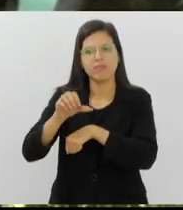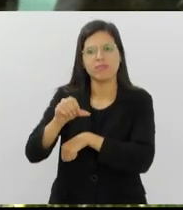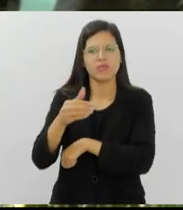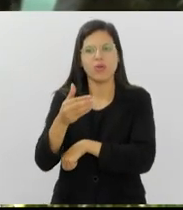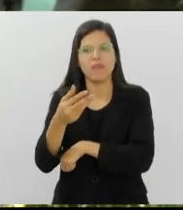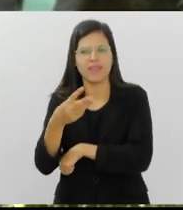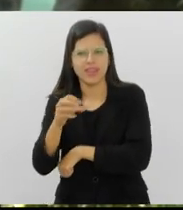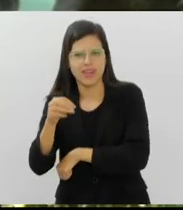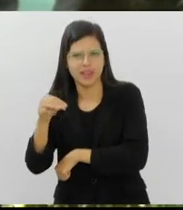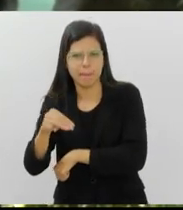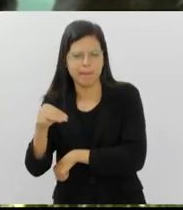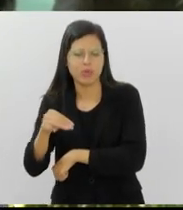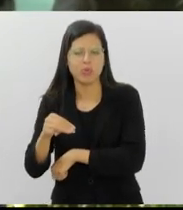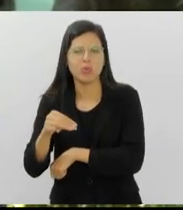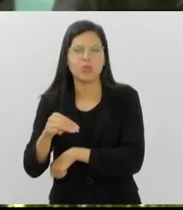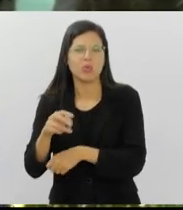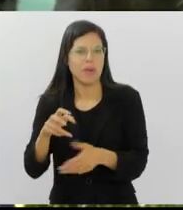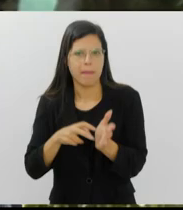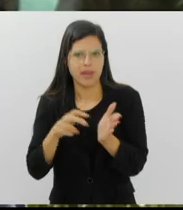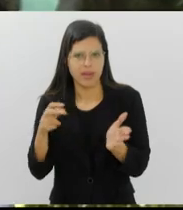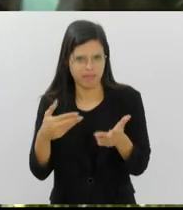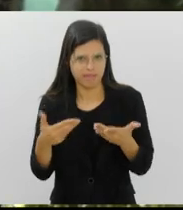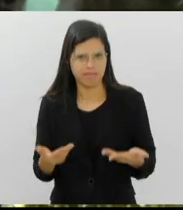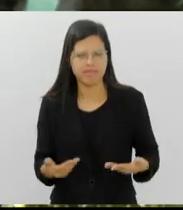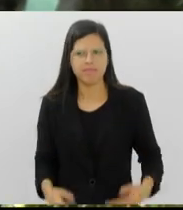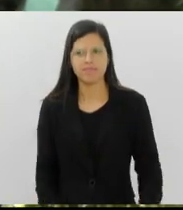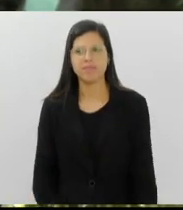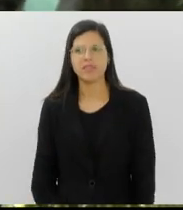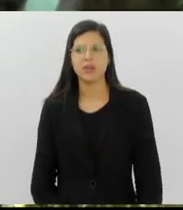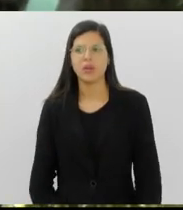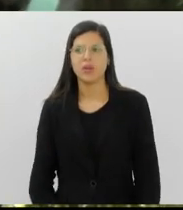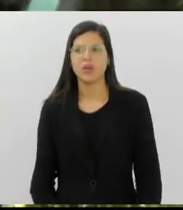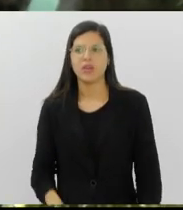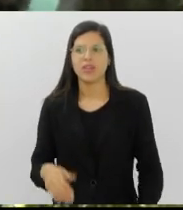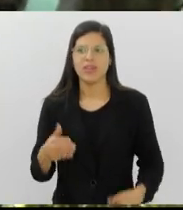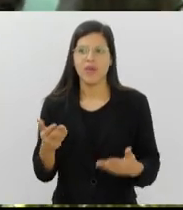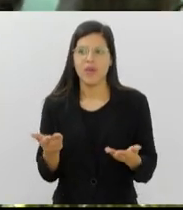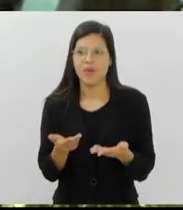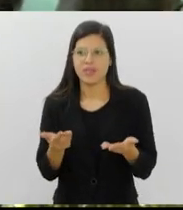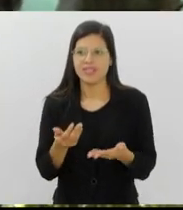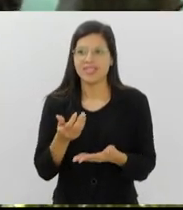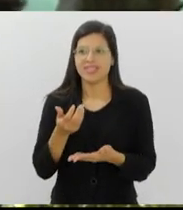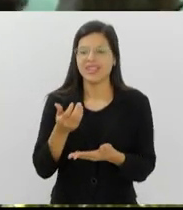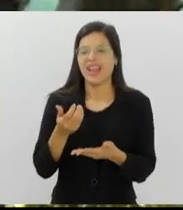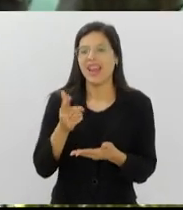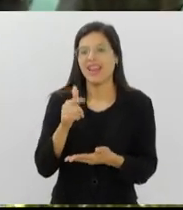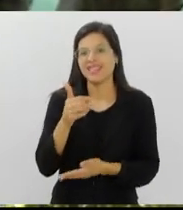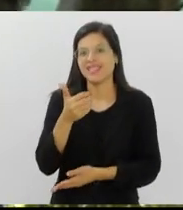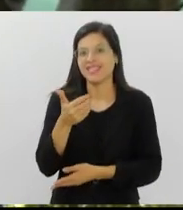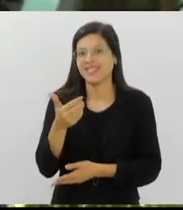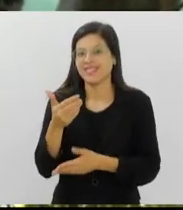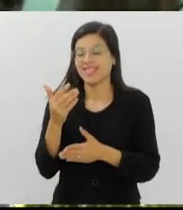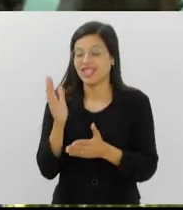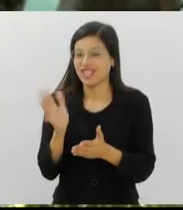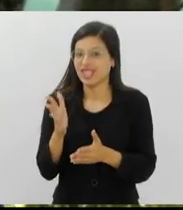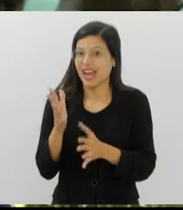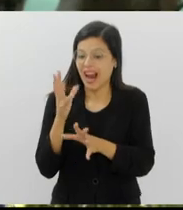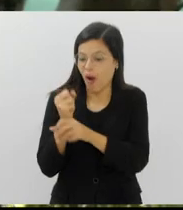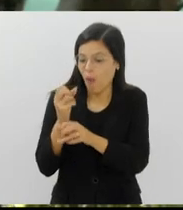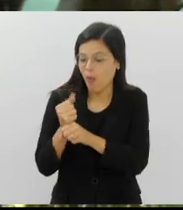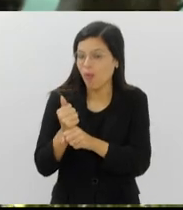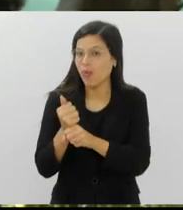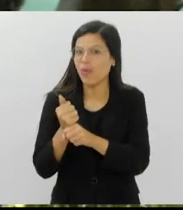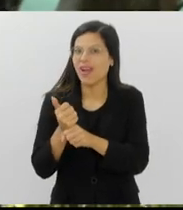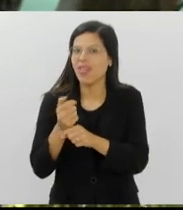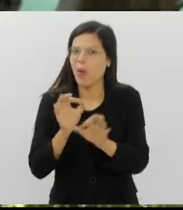conta um pouquinho para a gente sobre essa programação. Então, hoje é a contagem regressiva pelo Sesc Centenário, por 150 anos. A partir de agora, a gente começa